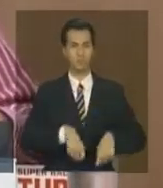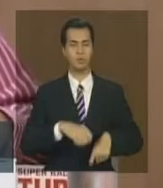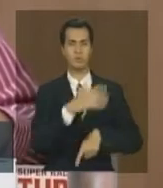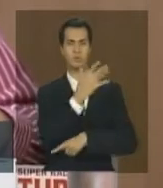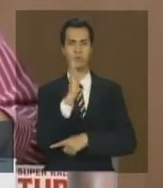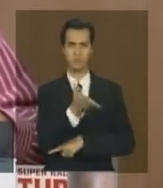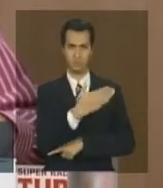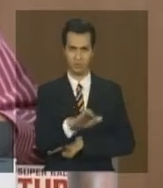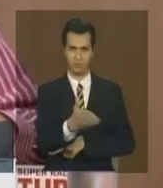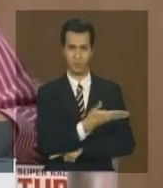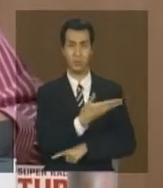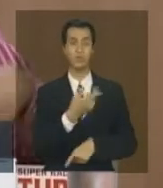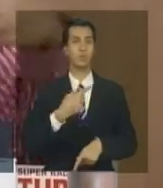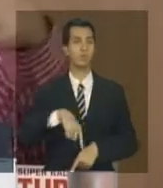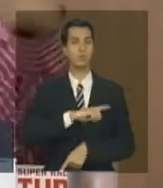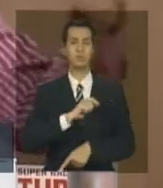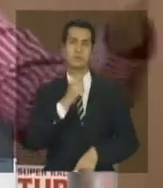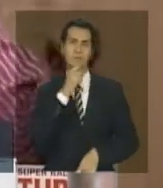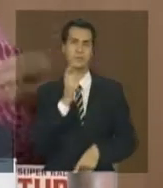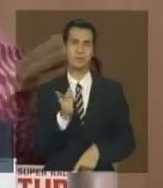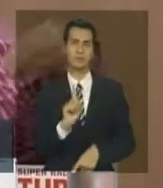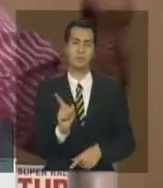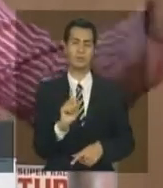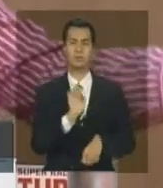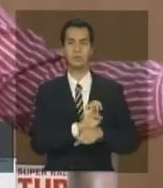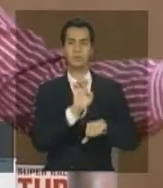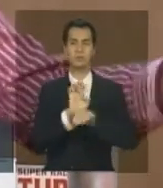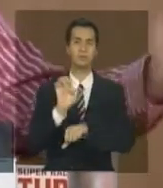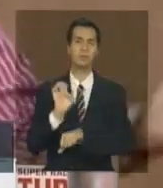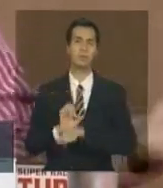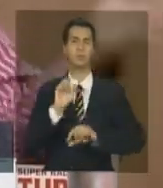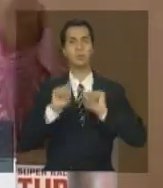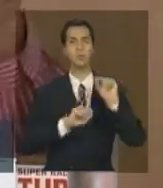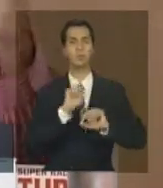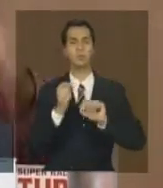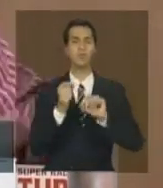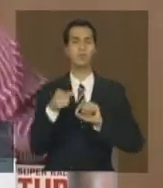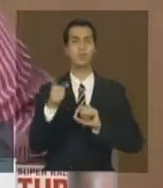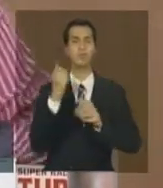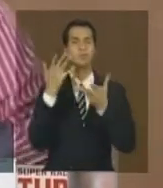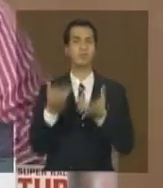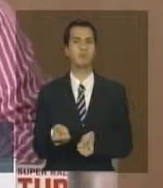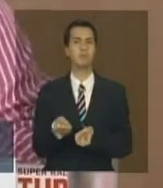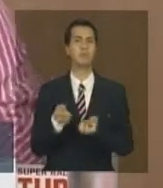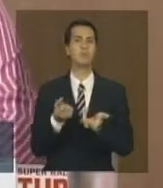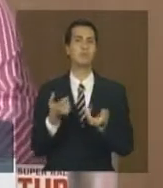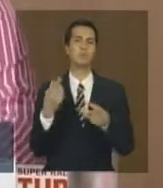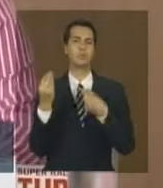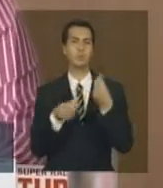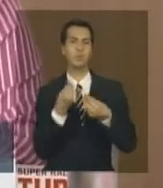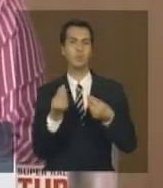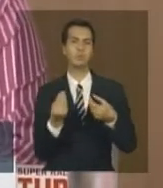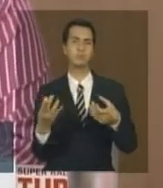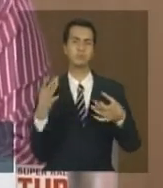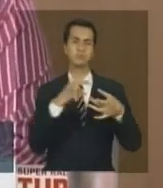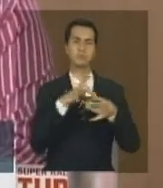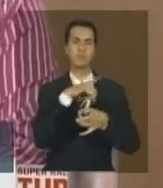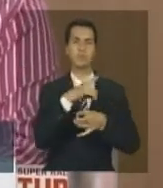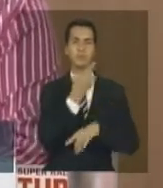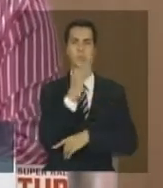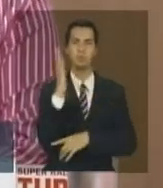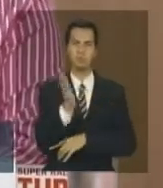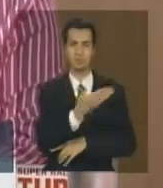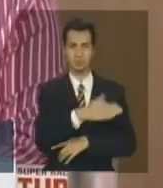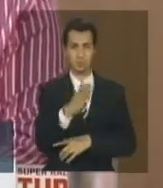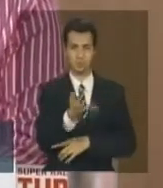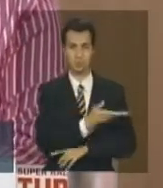dado pelos Estados o que eles autorizam e como é que isso se reflete na taxa de desmatamento. A